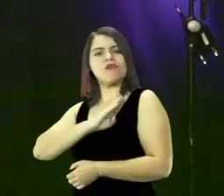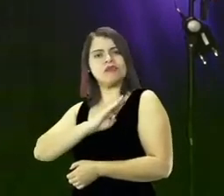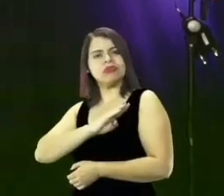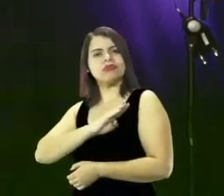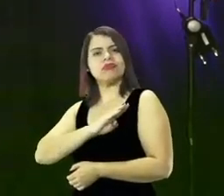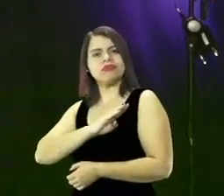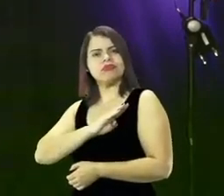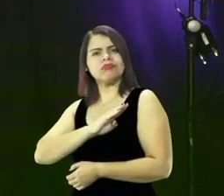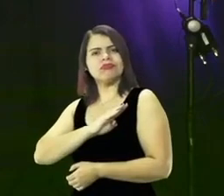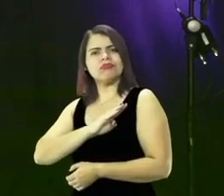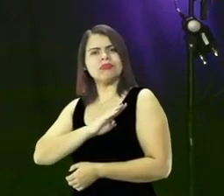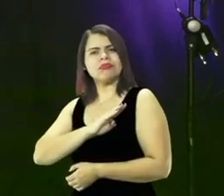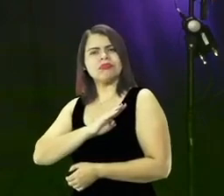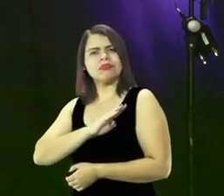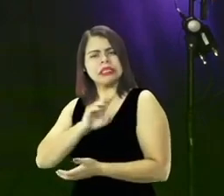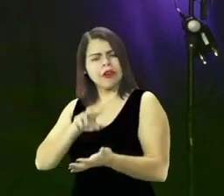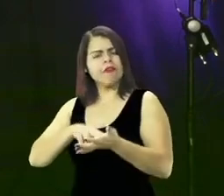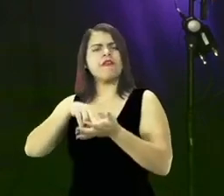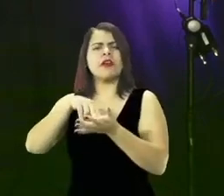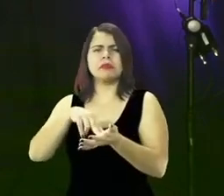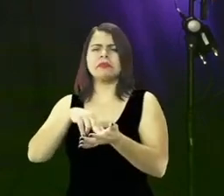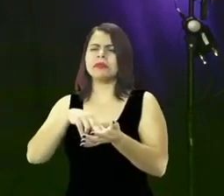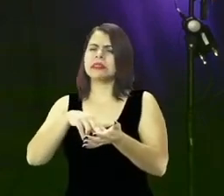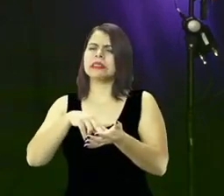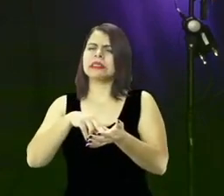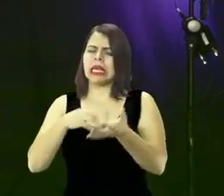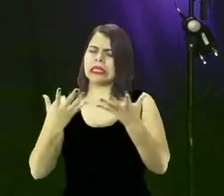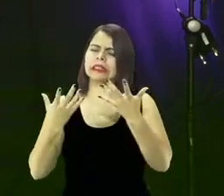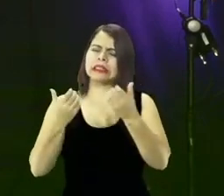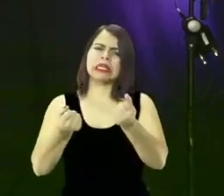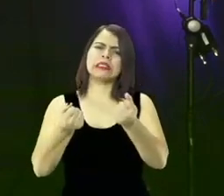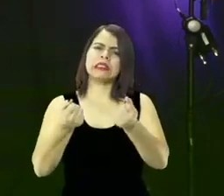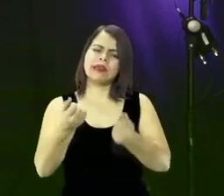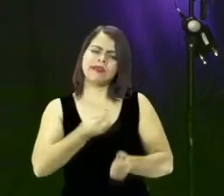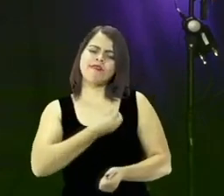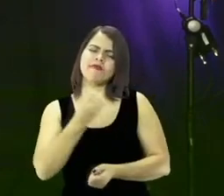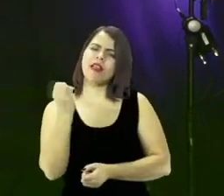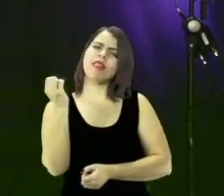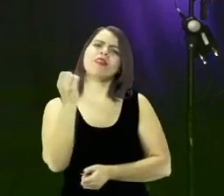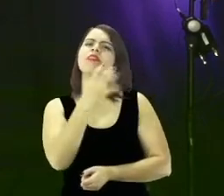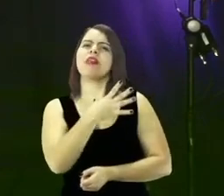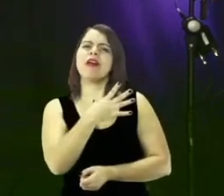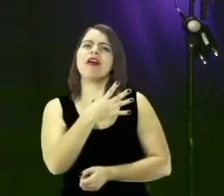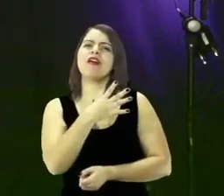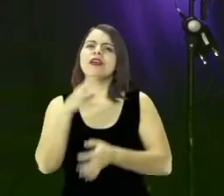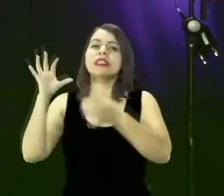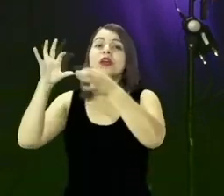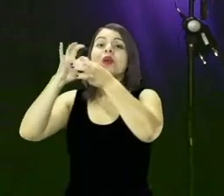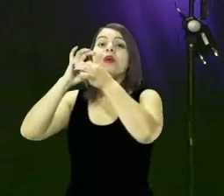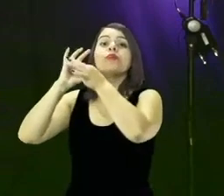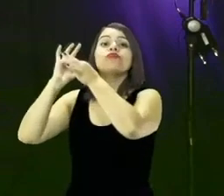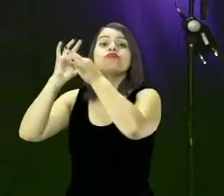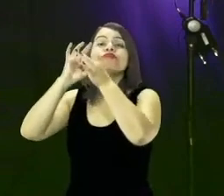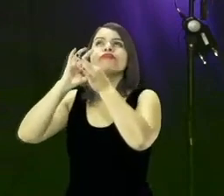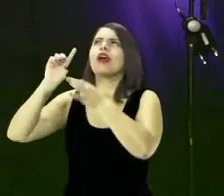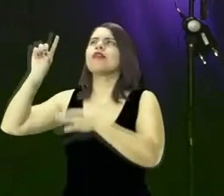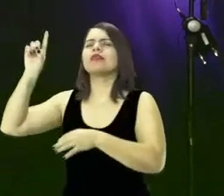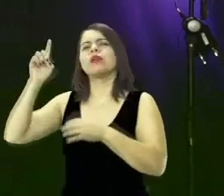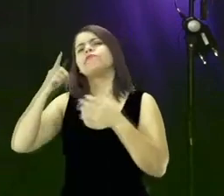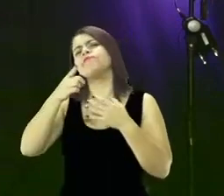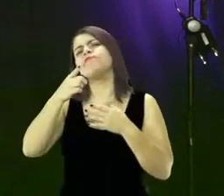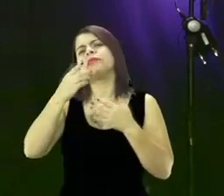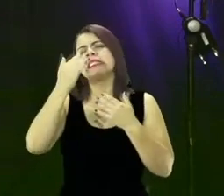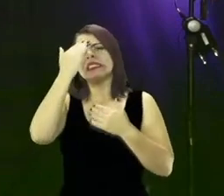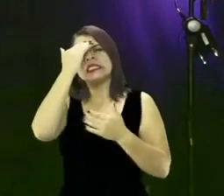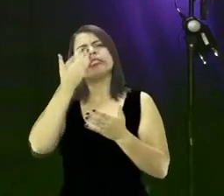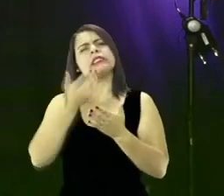a nascer de novo e se já nascemos de novo a gente se aprofundar na comunhão com Deus pode ter certeza como diz